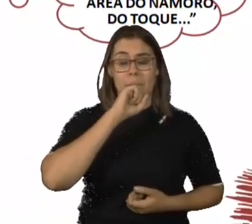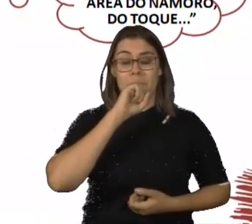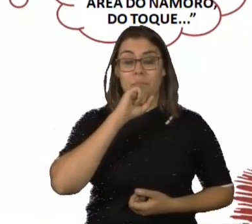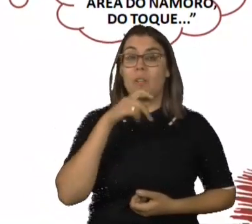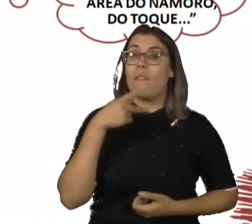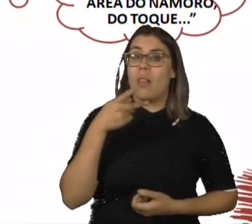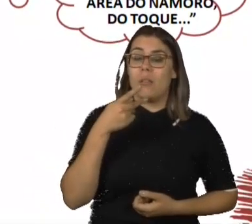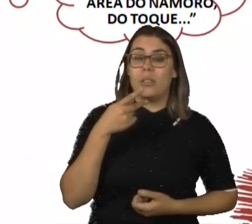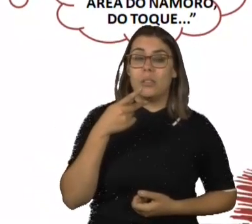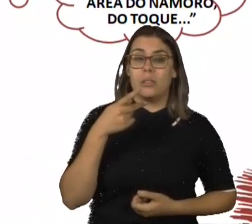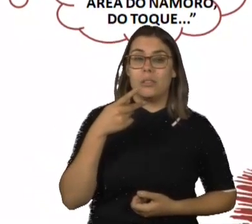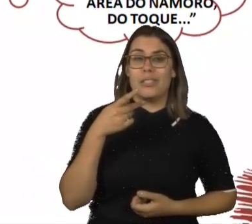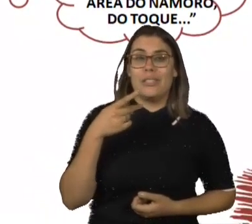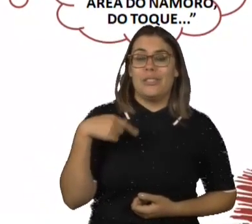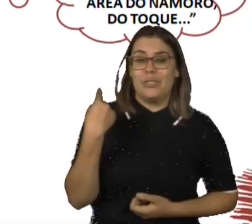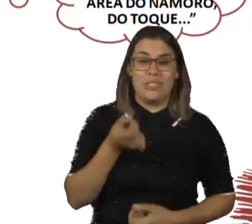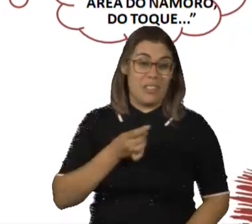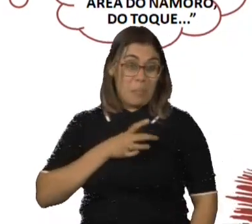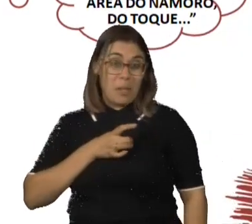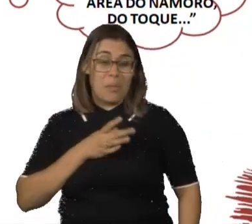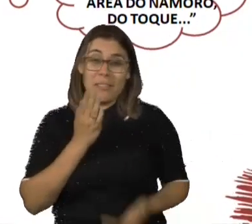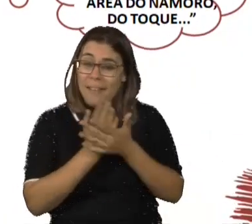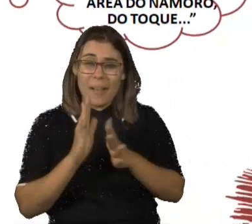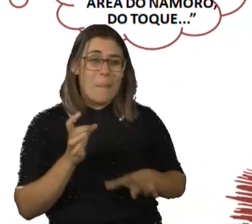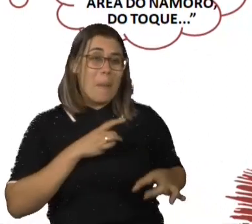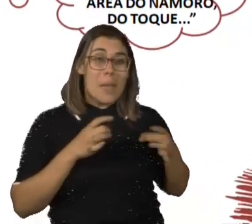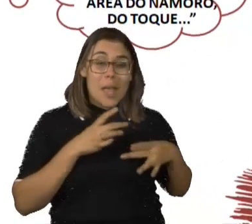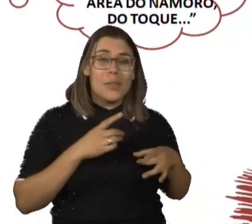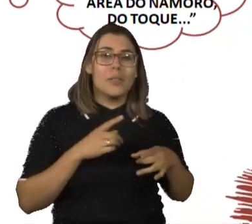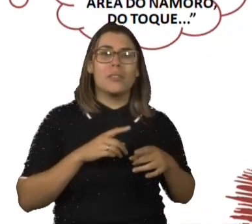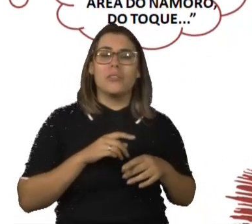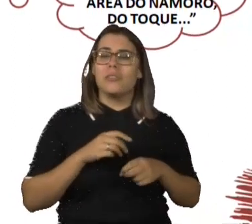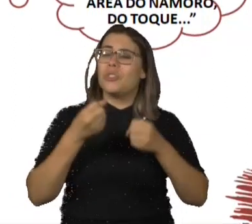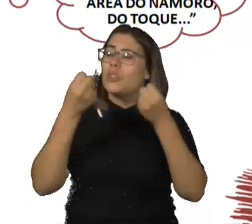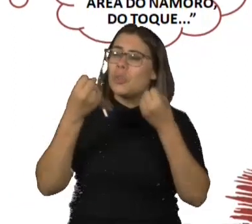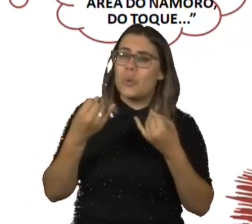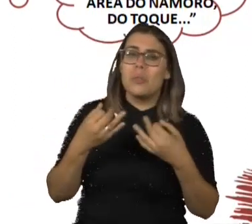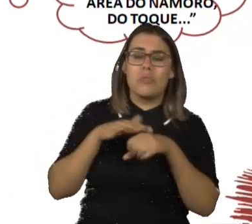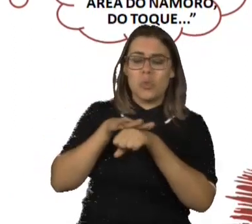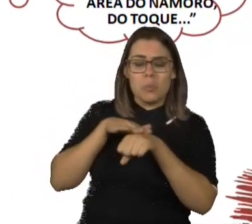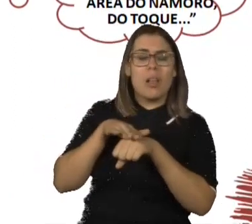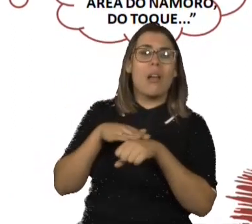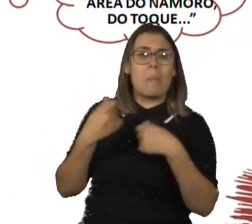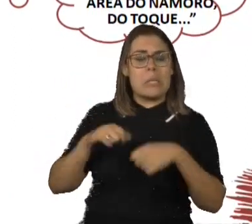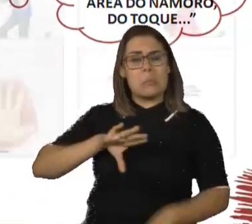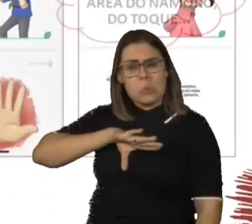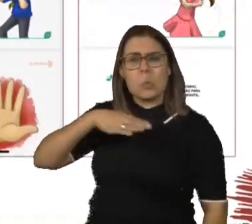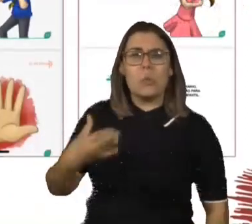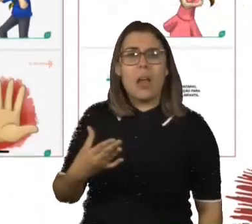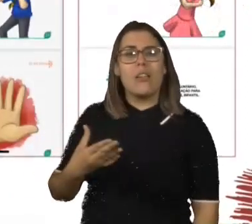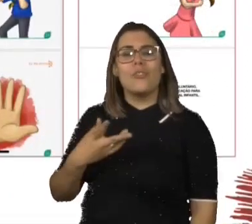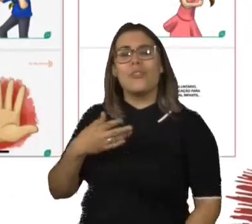disse assim, a gente tem medo, mas tem que parar de ter esse medo, medo de abordar, medo de falar, nós temos que batalhar e enfrentar.